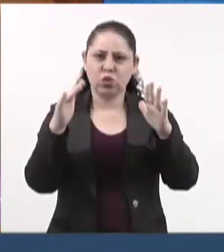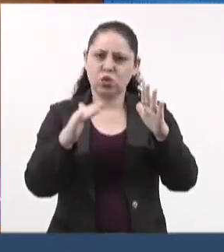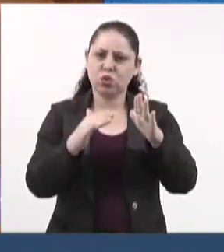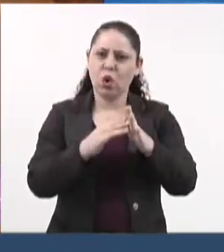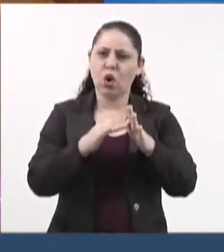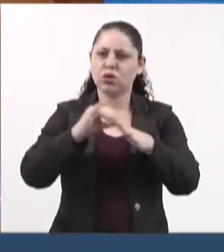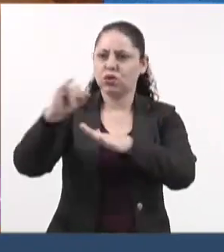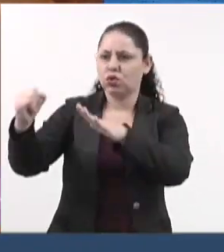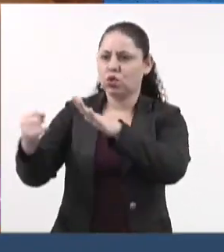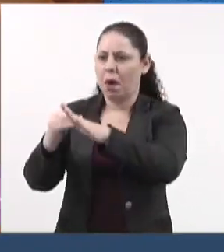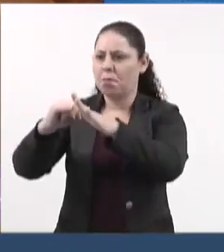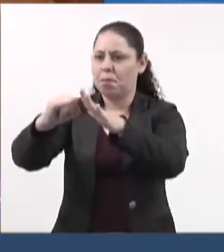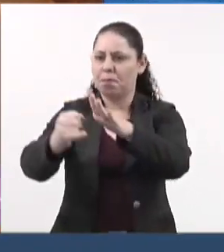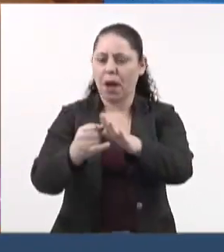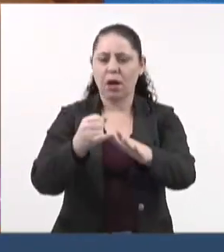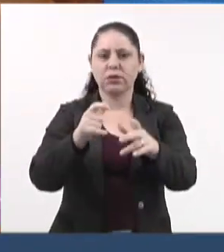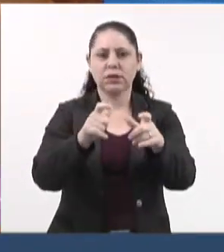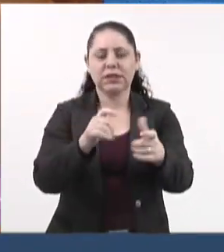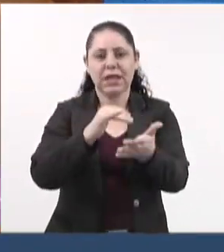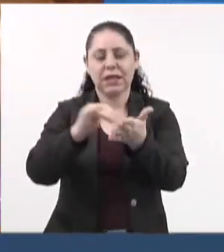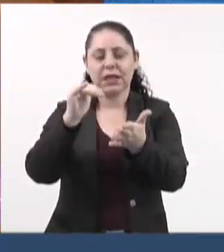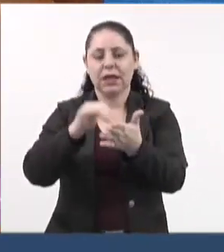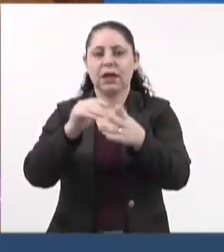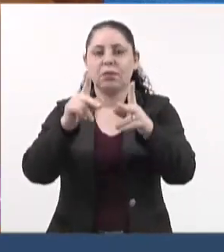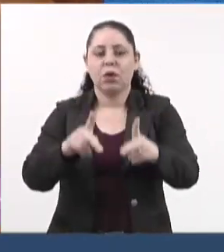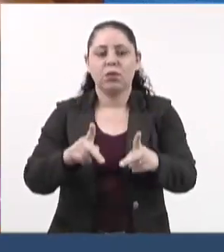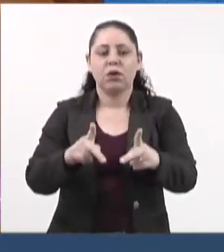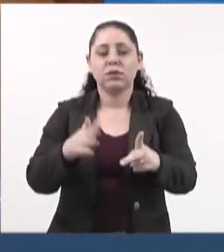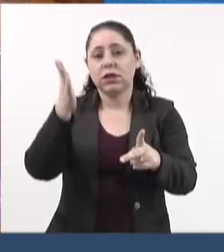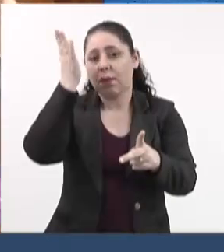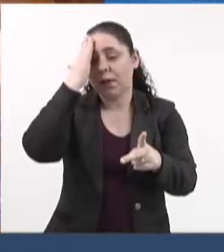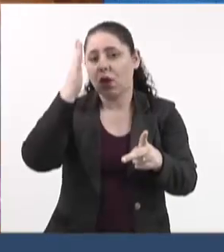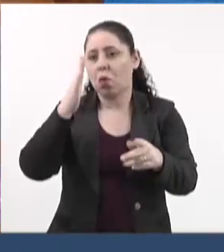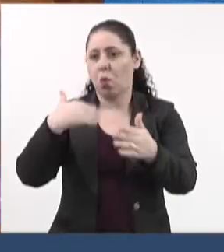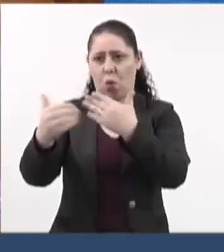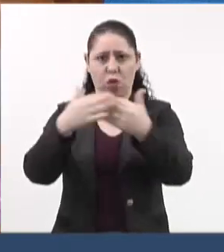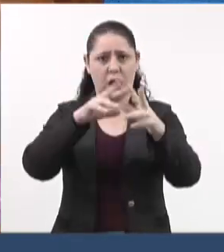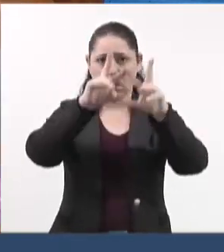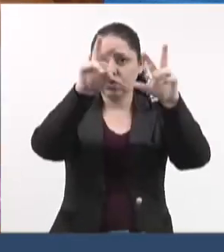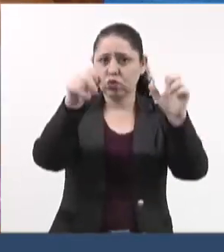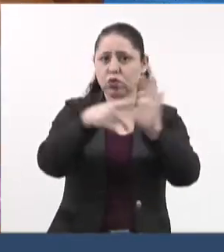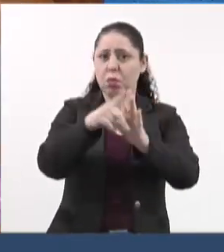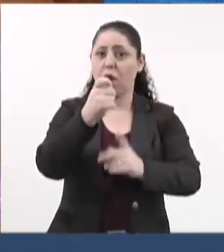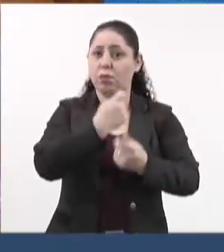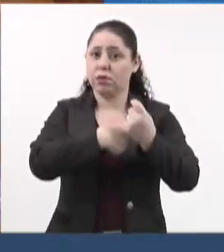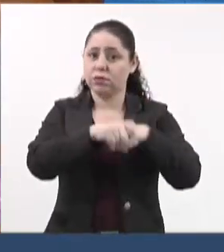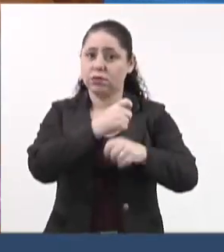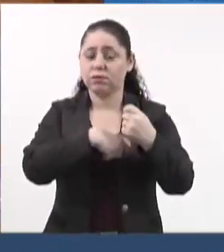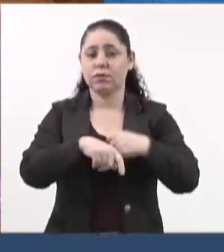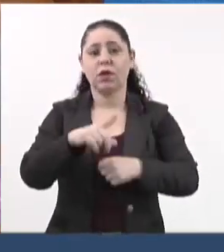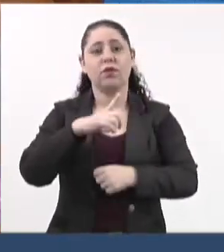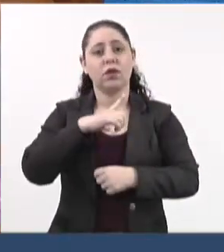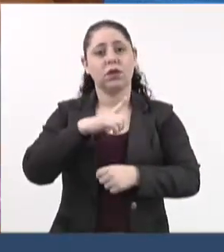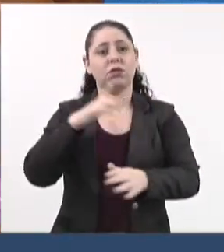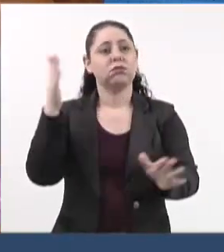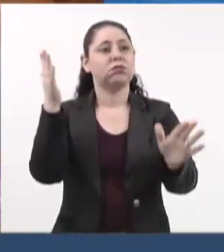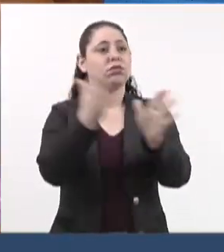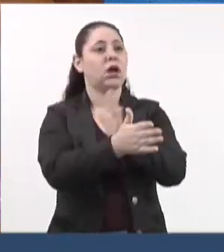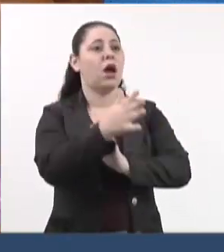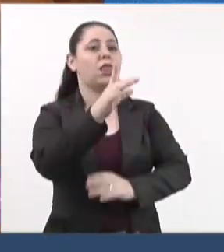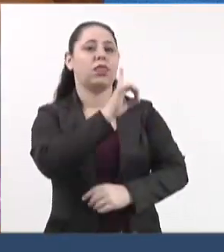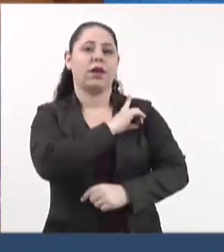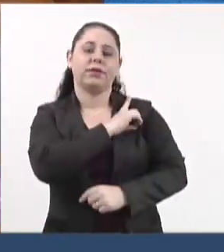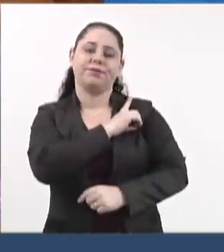repartições públicas para se informarem sobre qualquer assunto de natureza administrativa, eu vou ter que sair de lá e ir para a